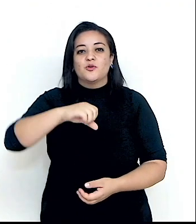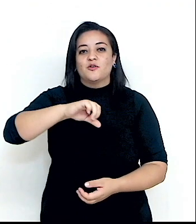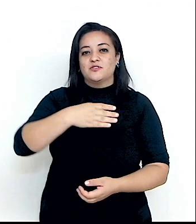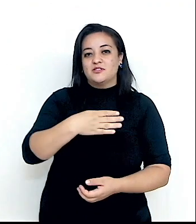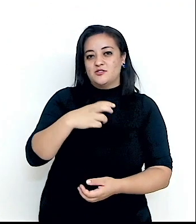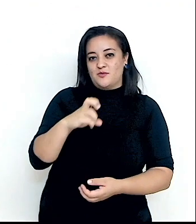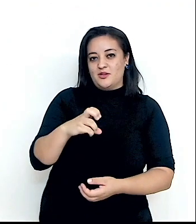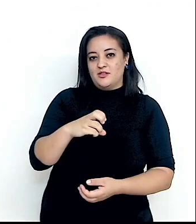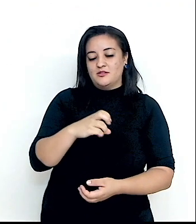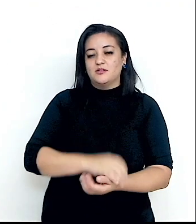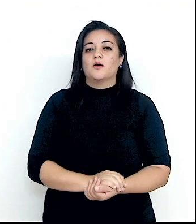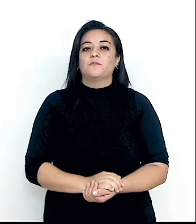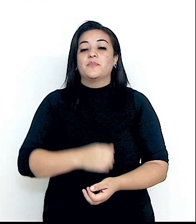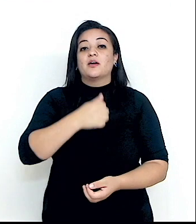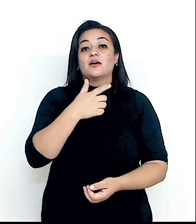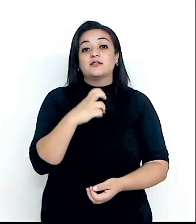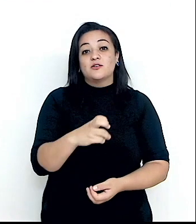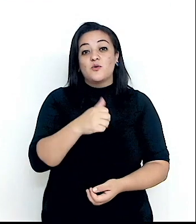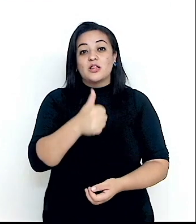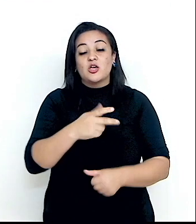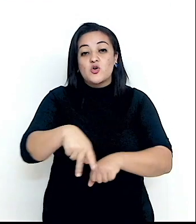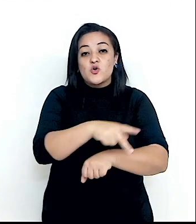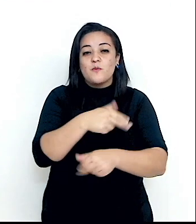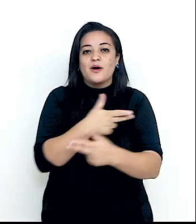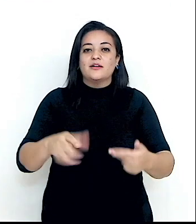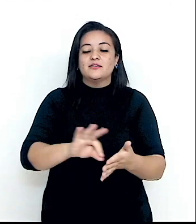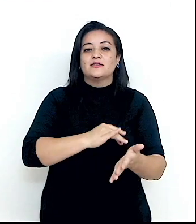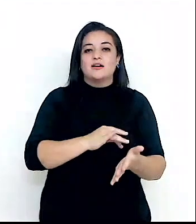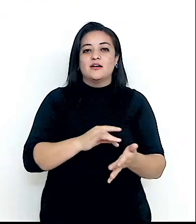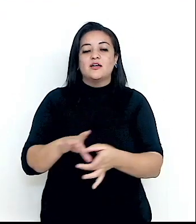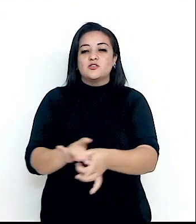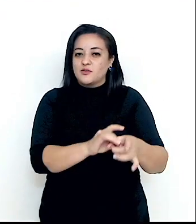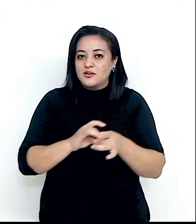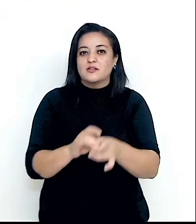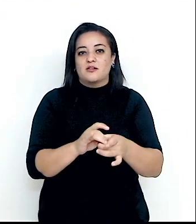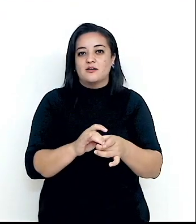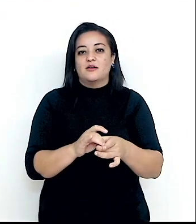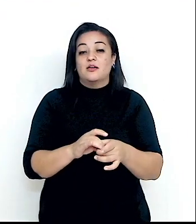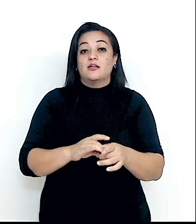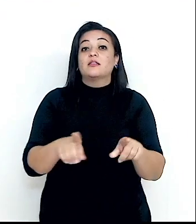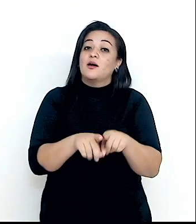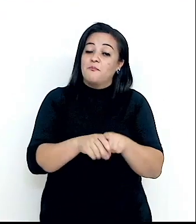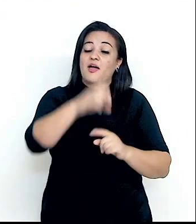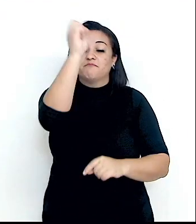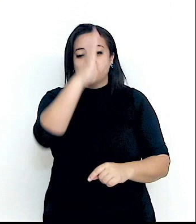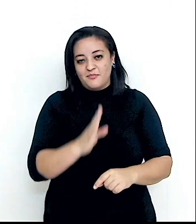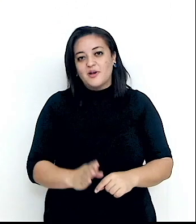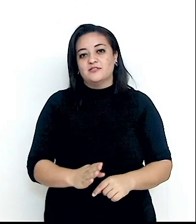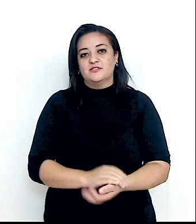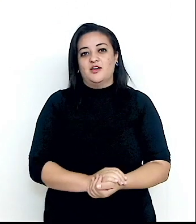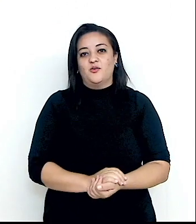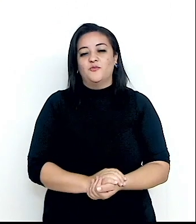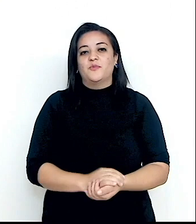51 países assinaram, são membros fundadores, inclusive o Brasil. O Brasil é membro